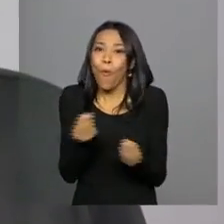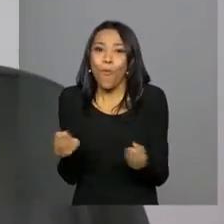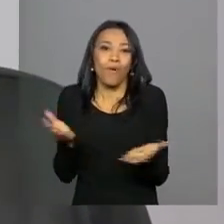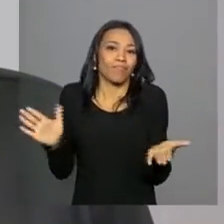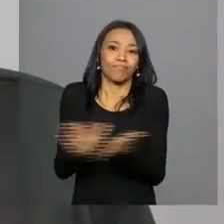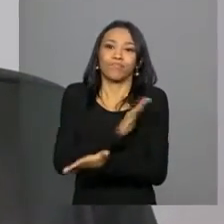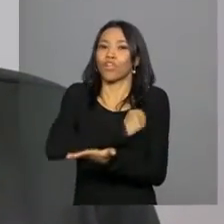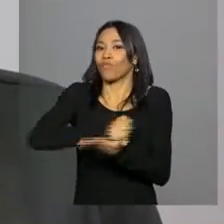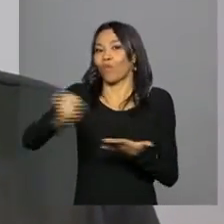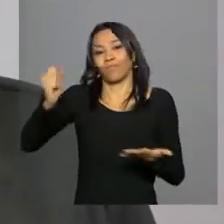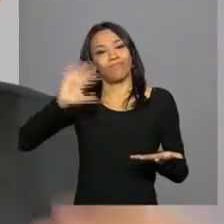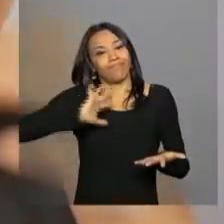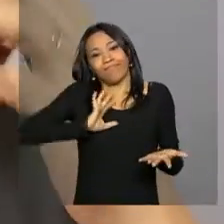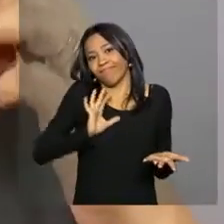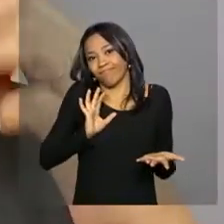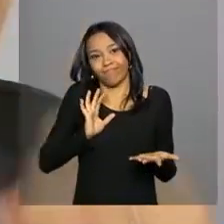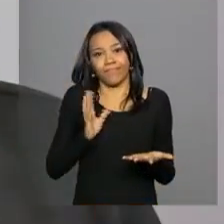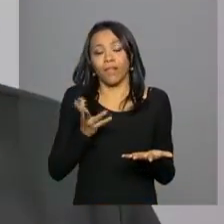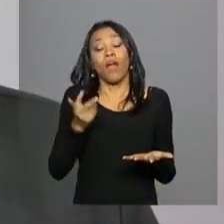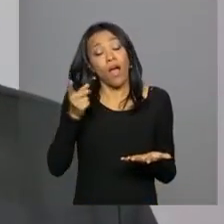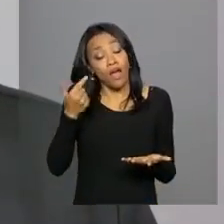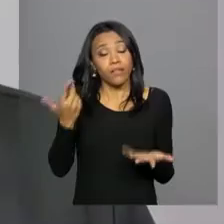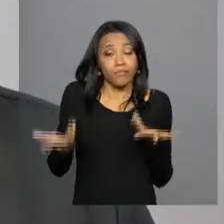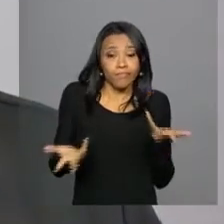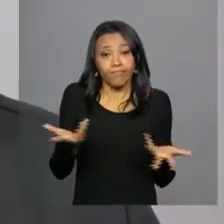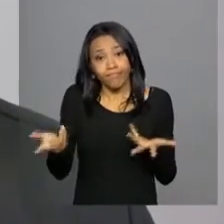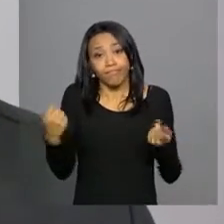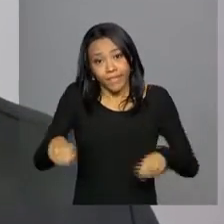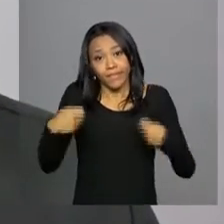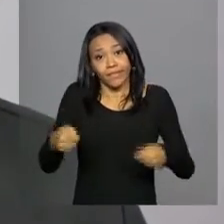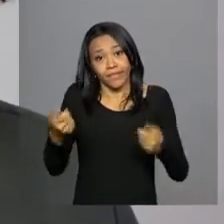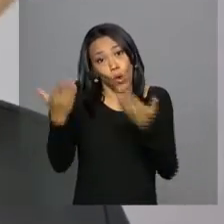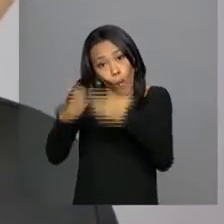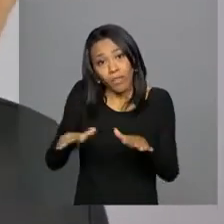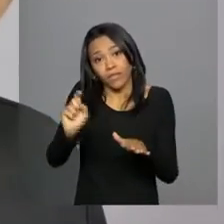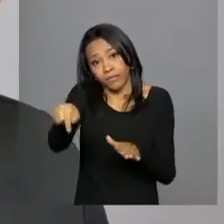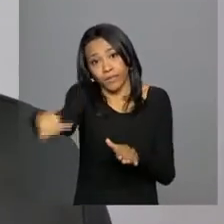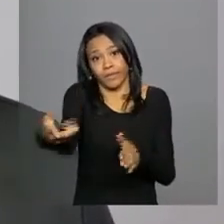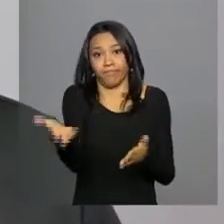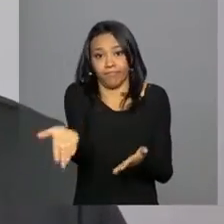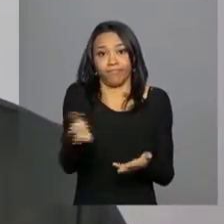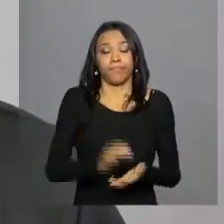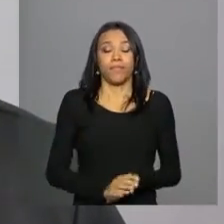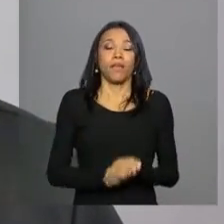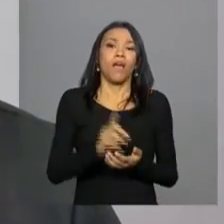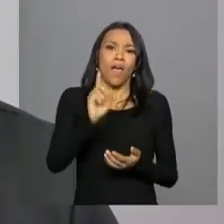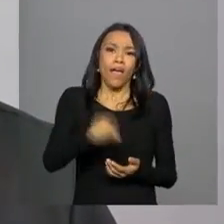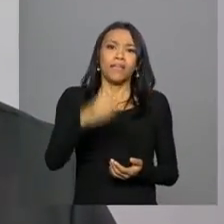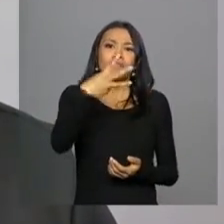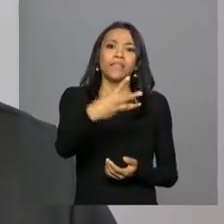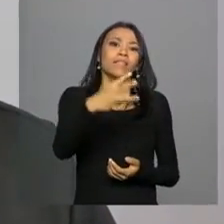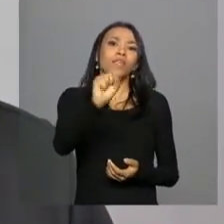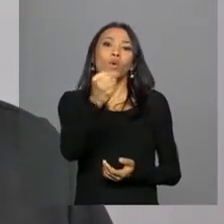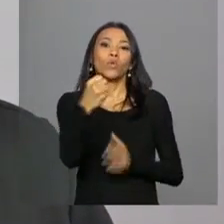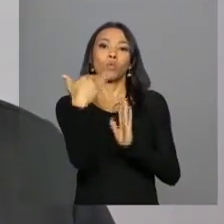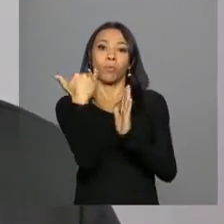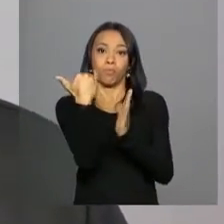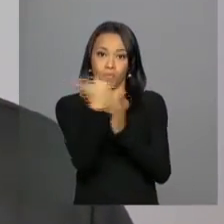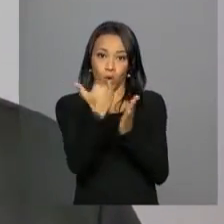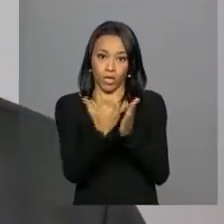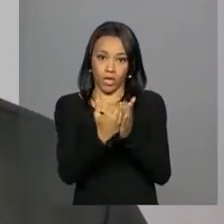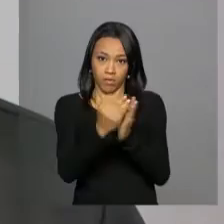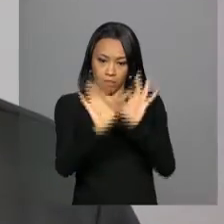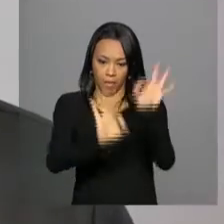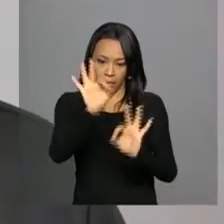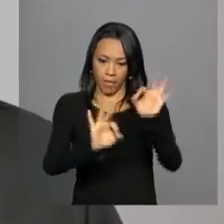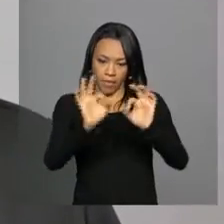ambiental, dano irreversível, aquilo você simplesmente terá que compensar. Então, são, como eu disse, 38 programas, sendo o